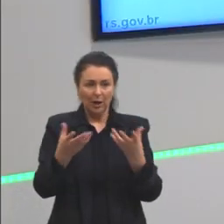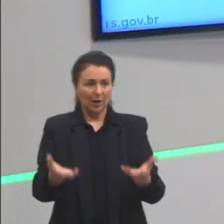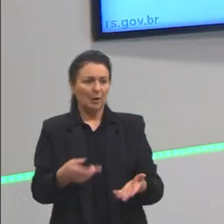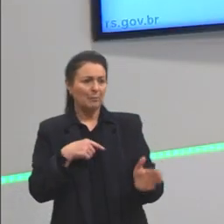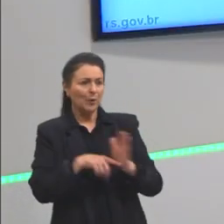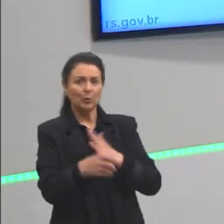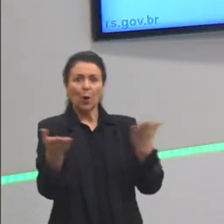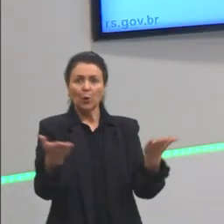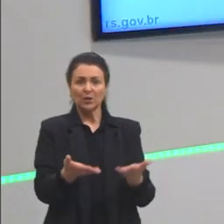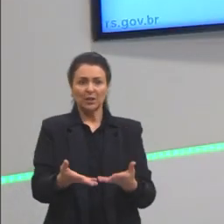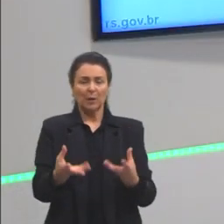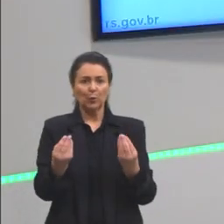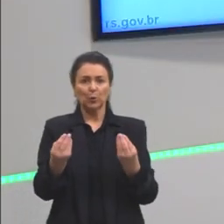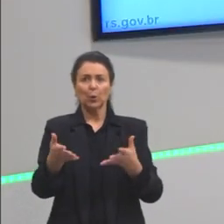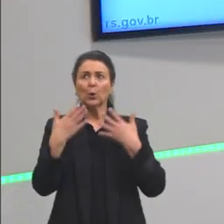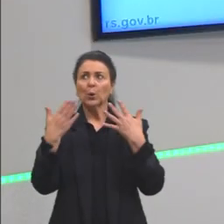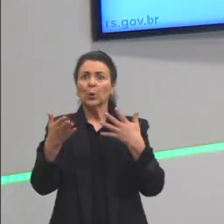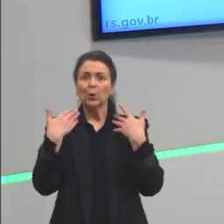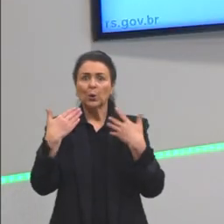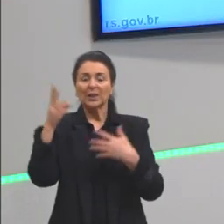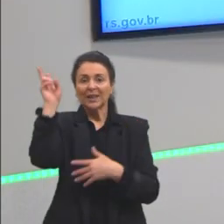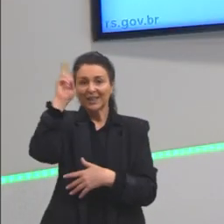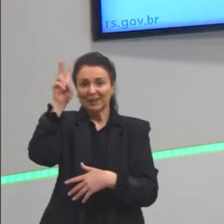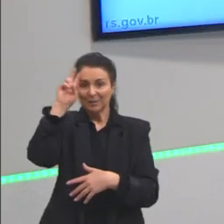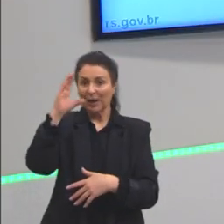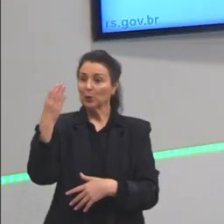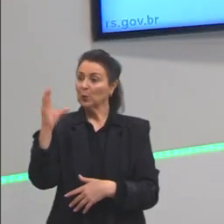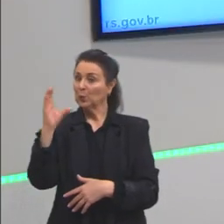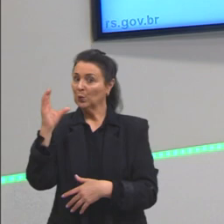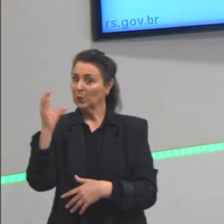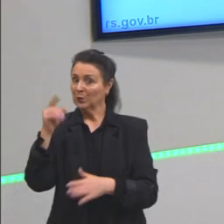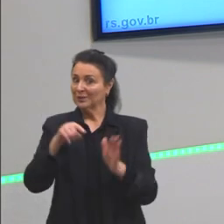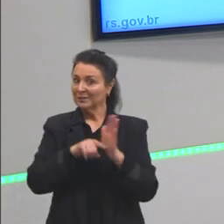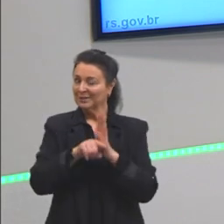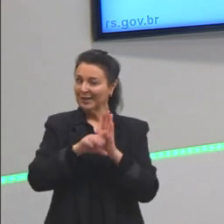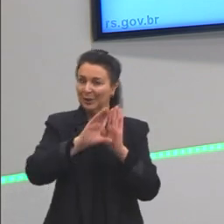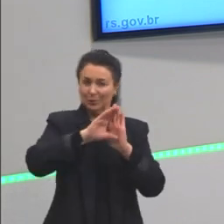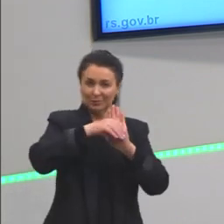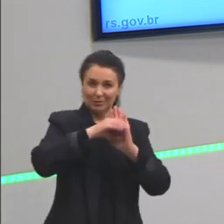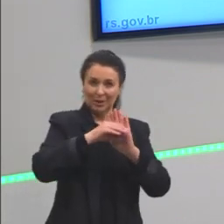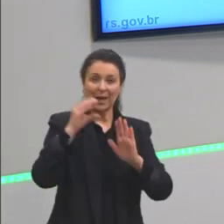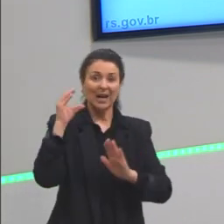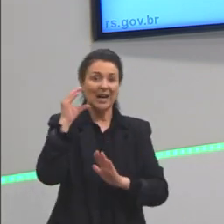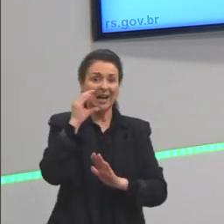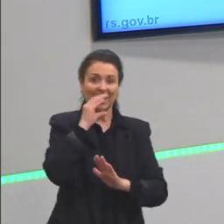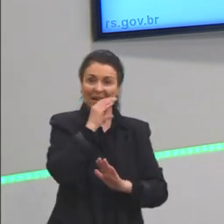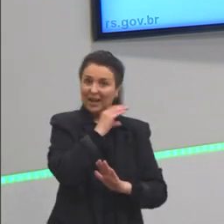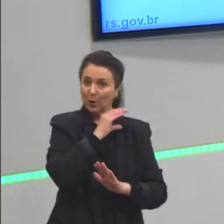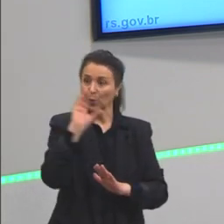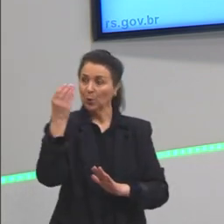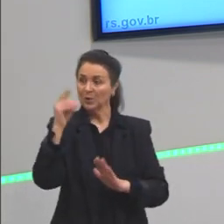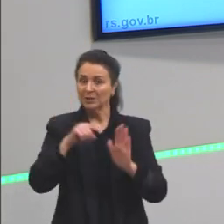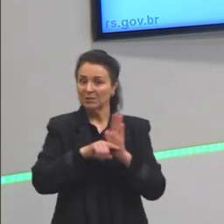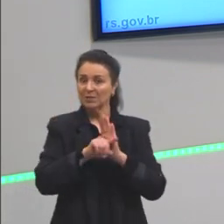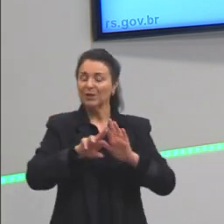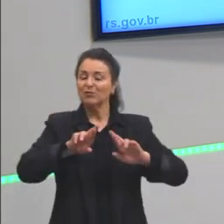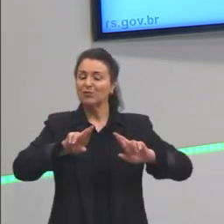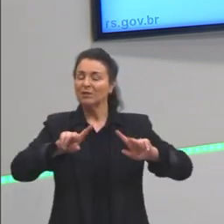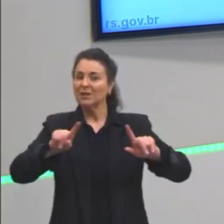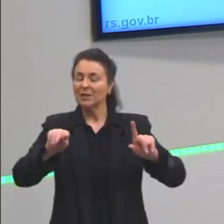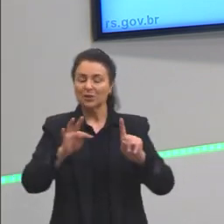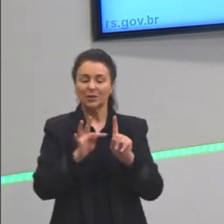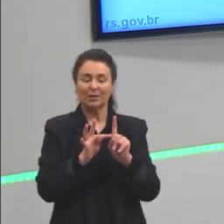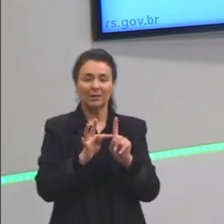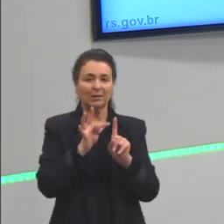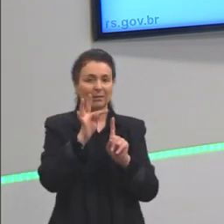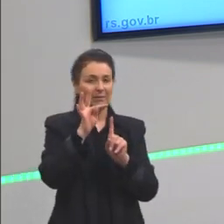hoje, a gente tem que lembrar do conceito científico que calor não é a mesma coisa que temperatura. A